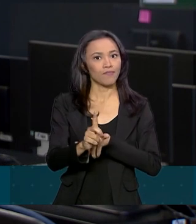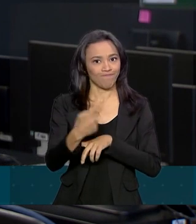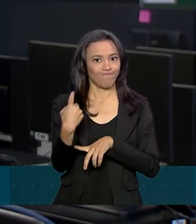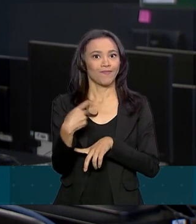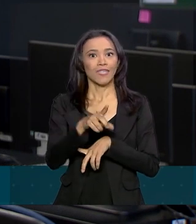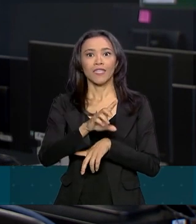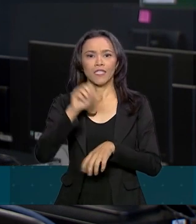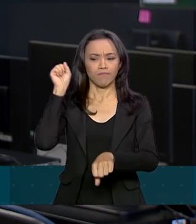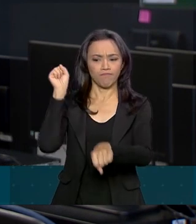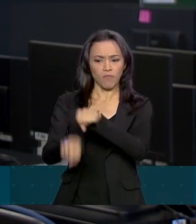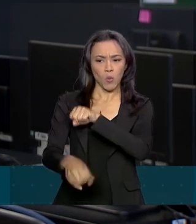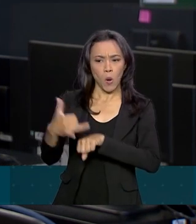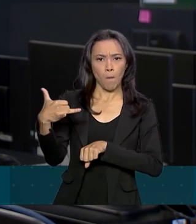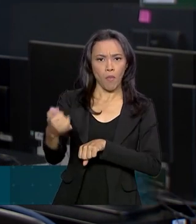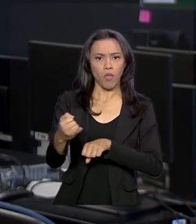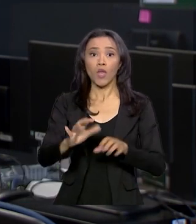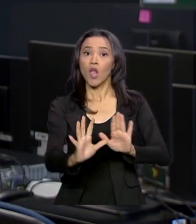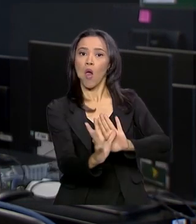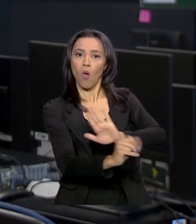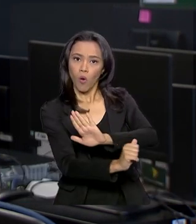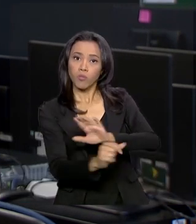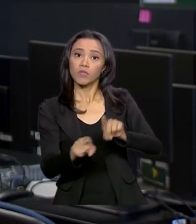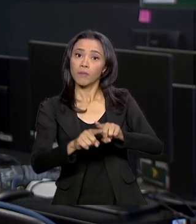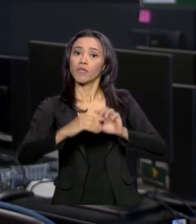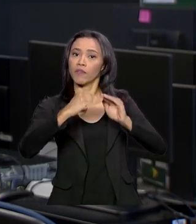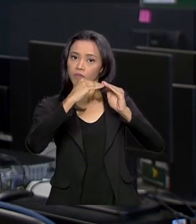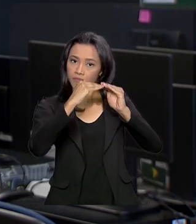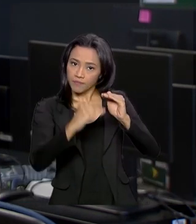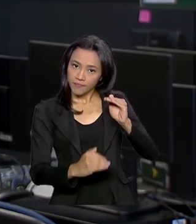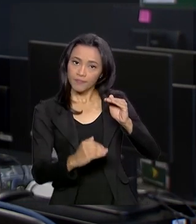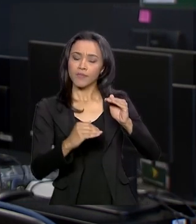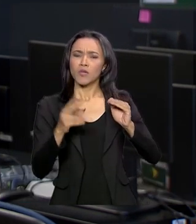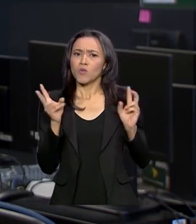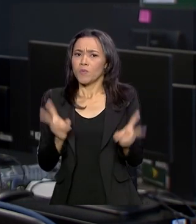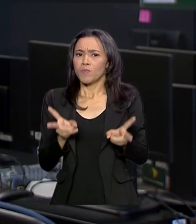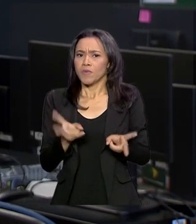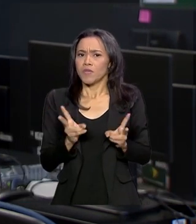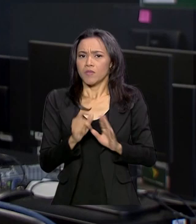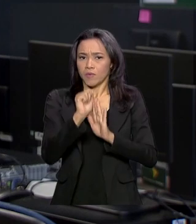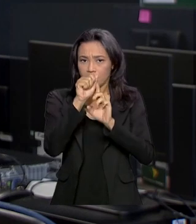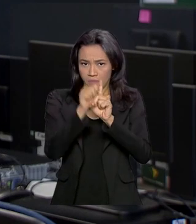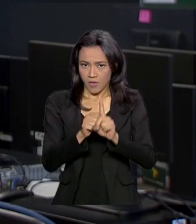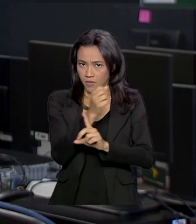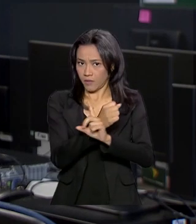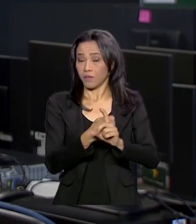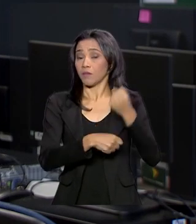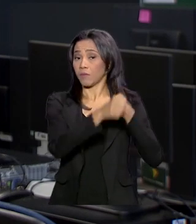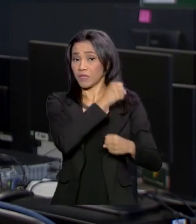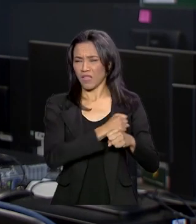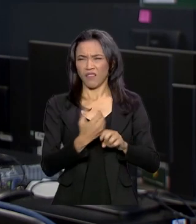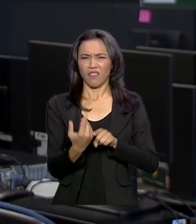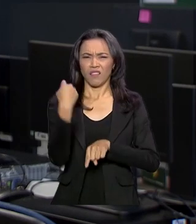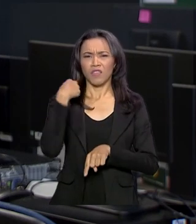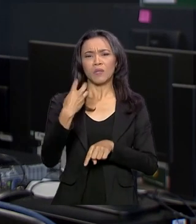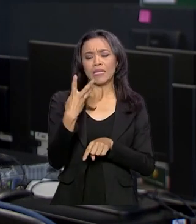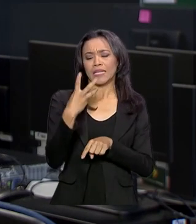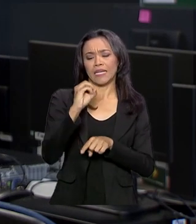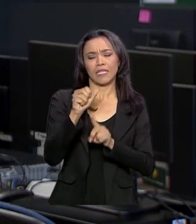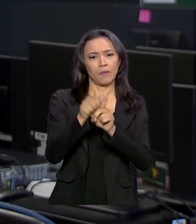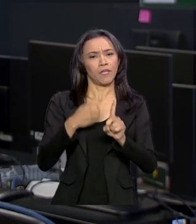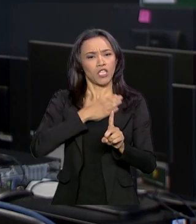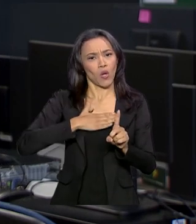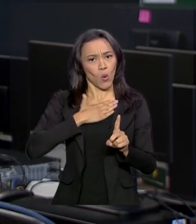40% nos roubos em setembro, na comparação com o mesmo mês do ano passado. Desde o dia 30 de agosto, os municípios de